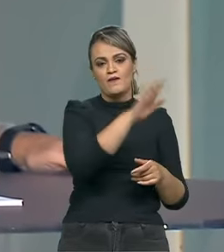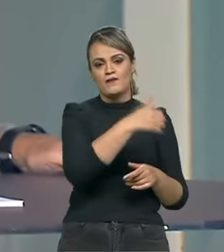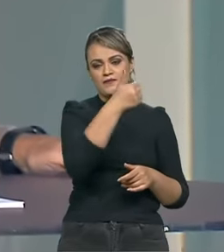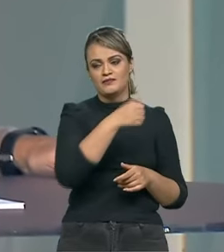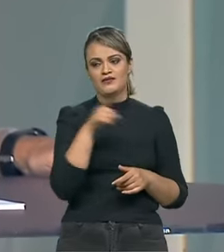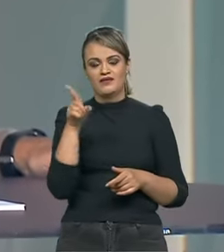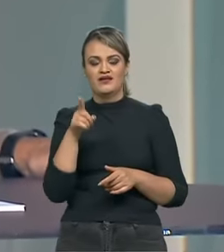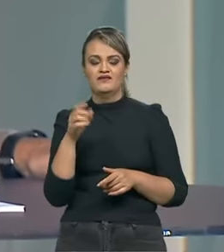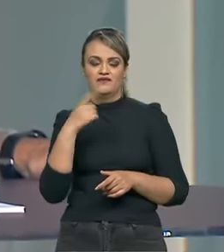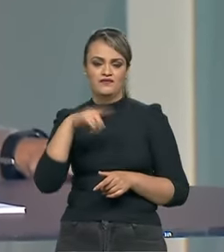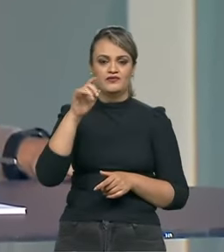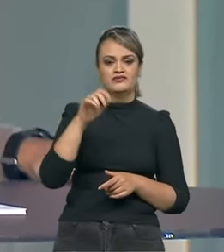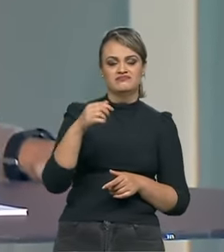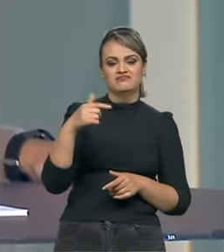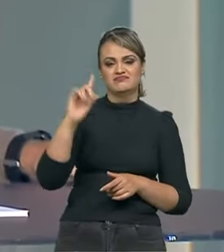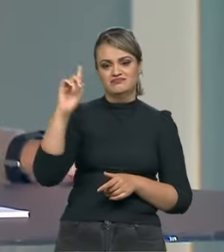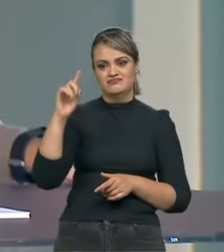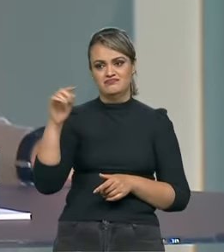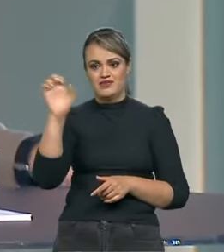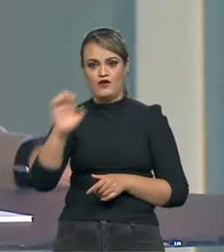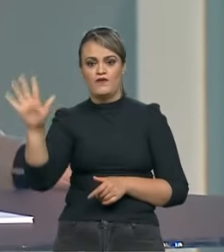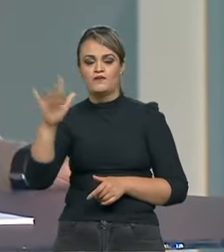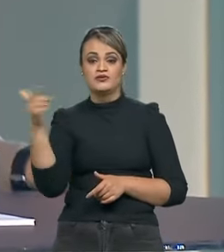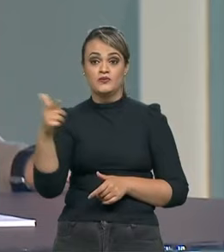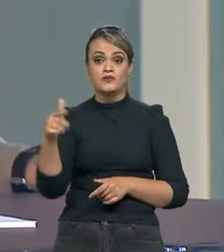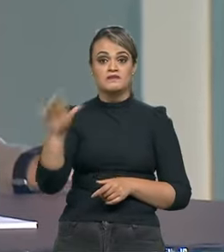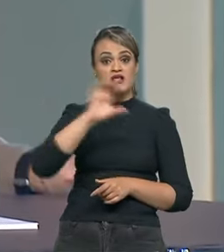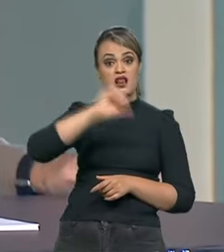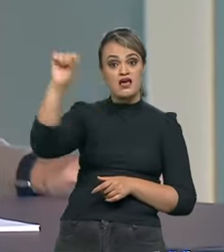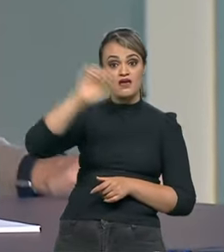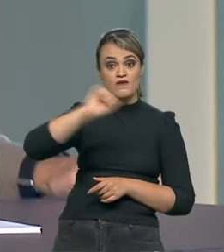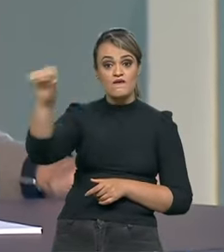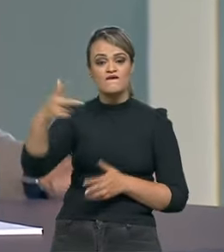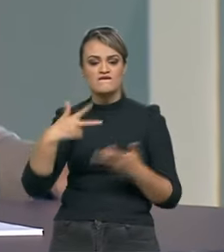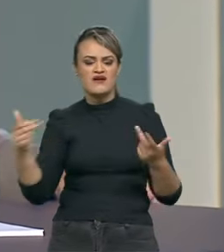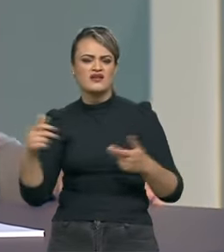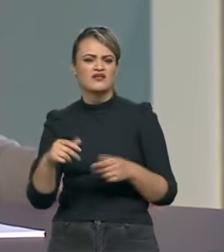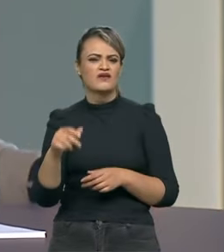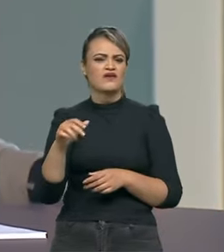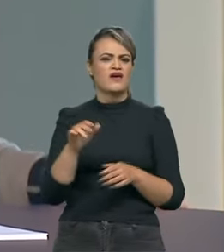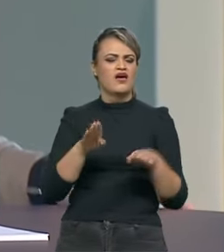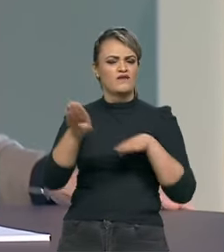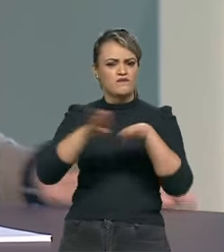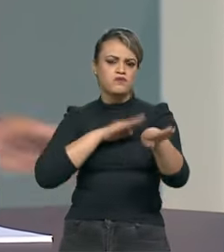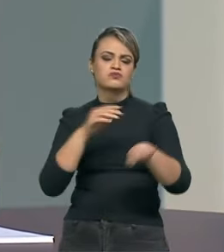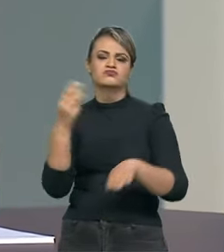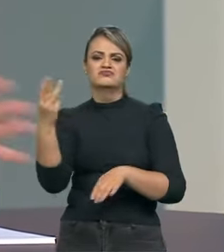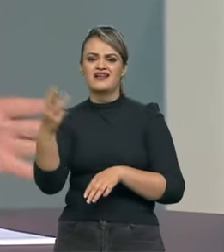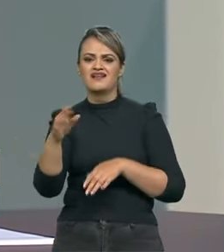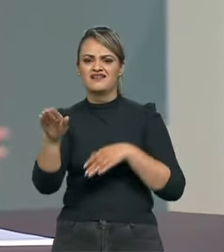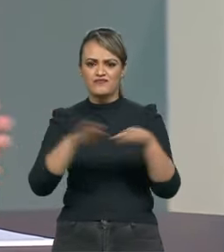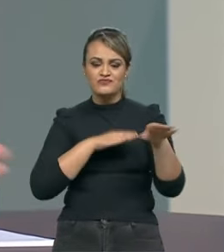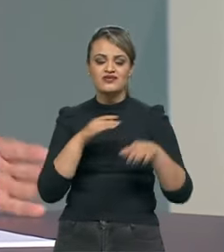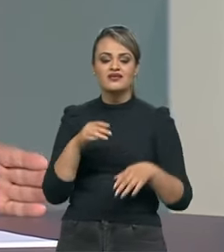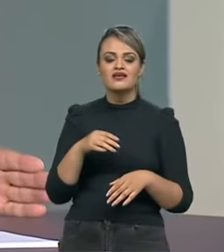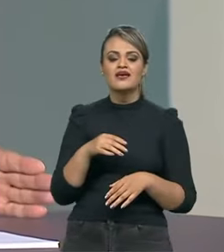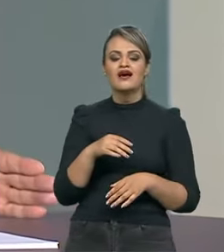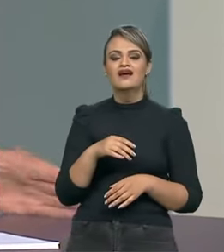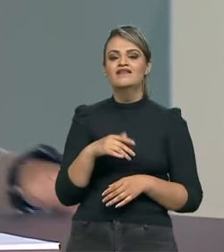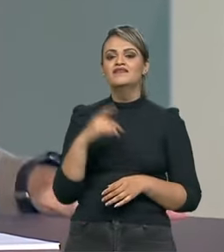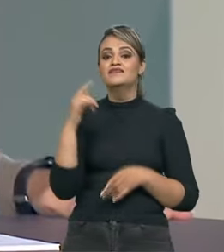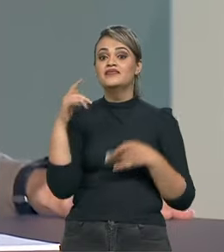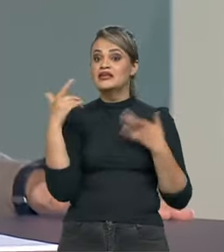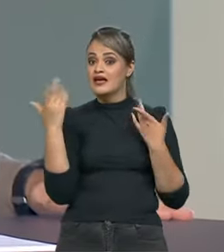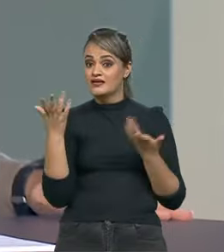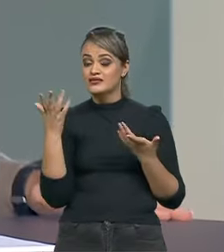ele. Mas quando ele foi também, ele ganhou as corridas de Fórmula 4, ganhou o Fórmula 3, né? E aí, depois, é aquele negócio. Você